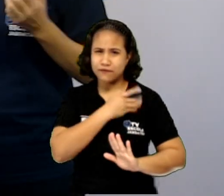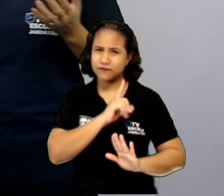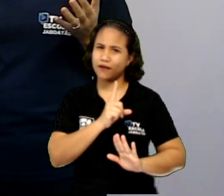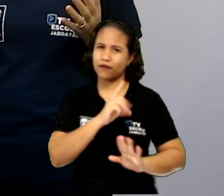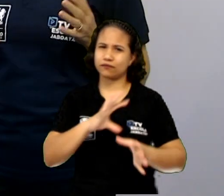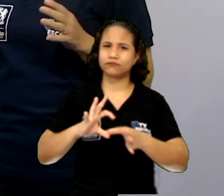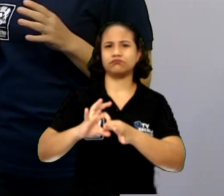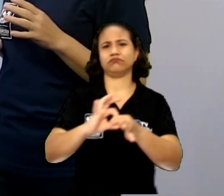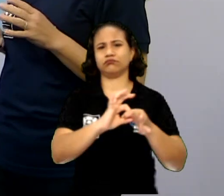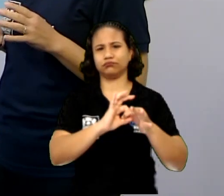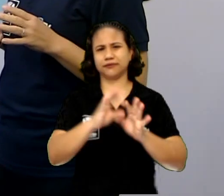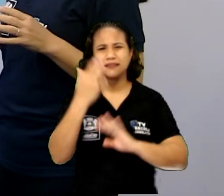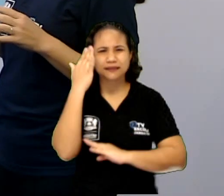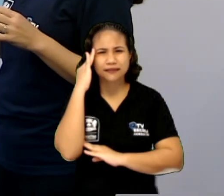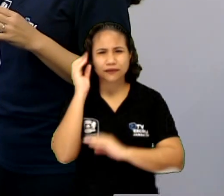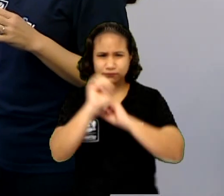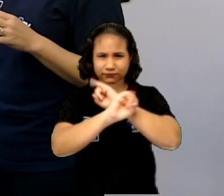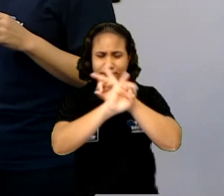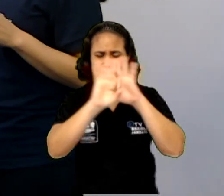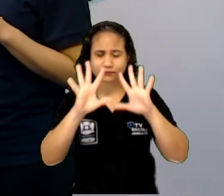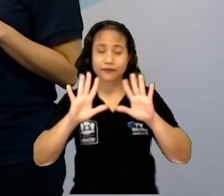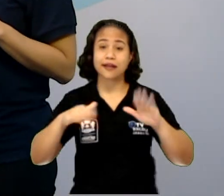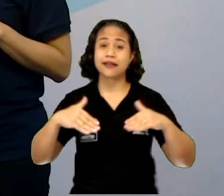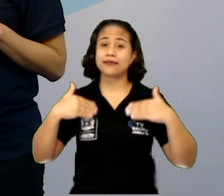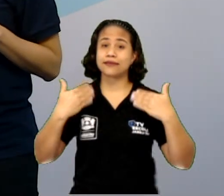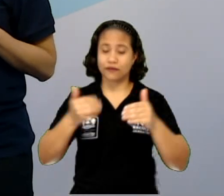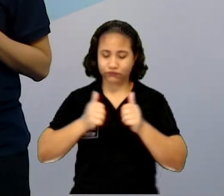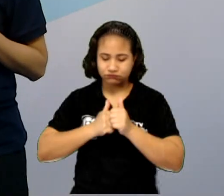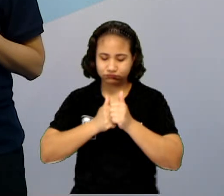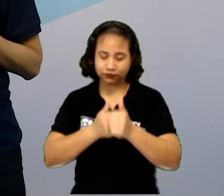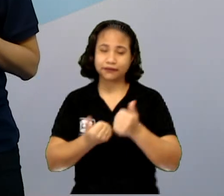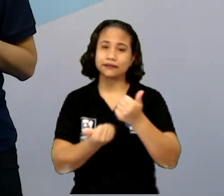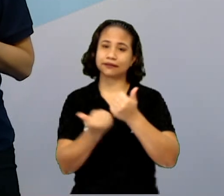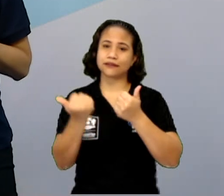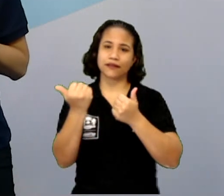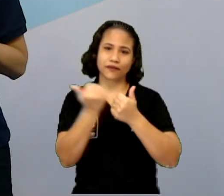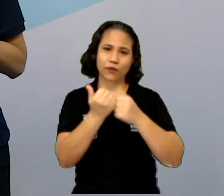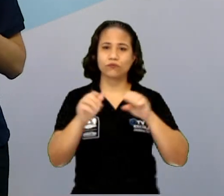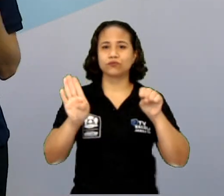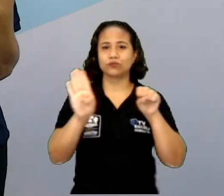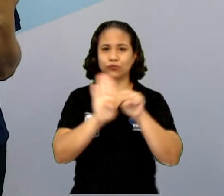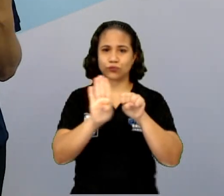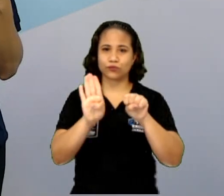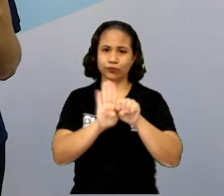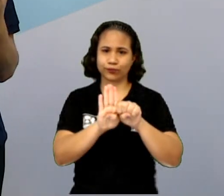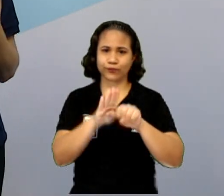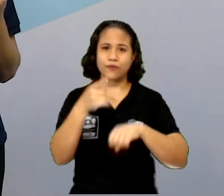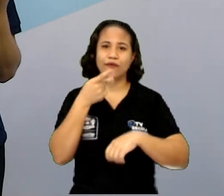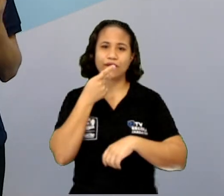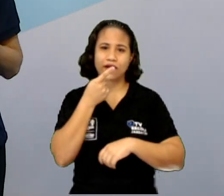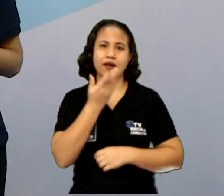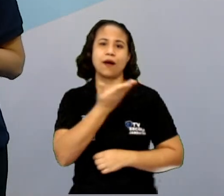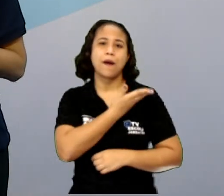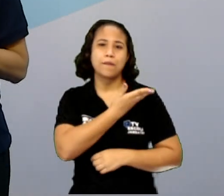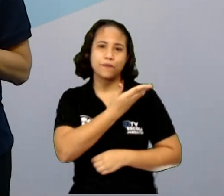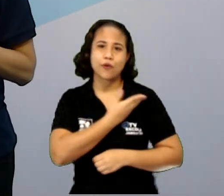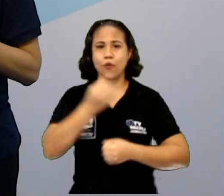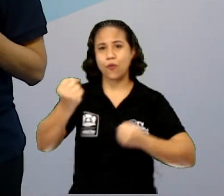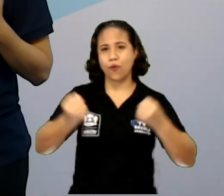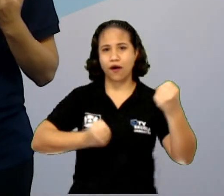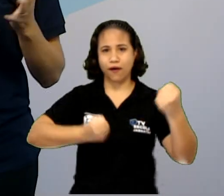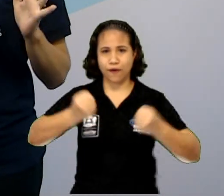Vocês entenderam, né? Então, acompanham sempre o substantivo que eu falei aqui, amigos, carro,